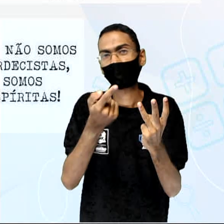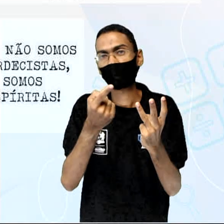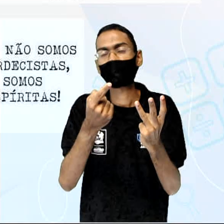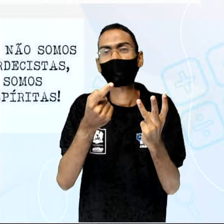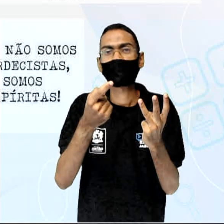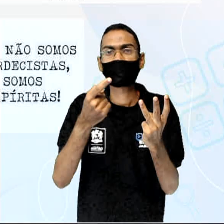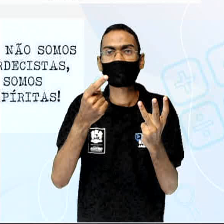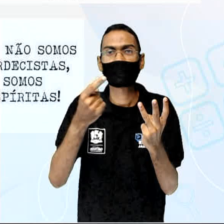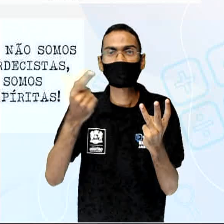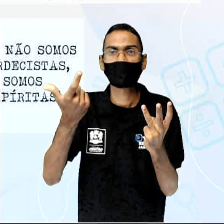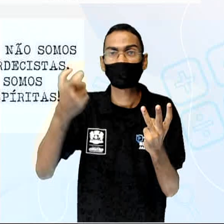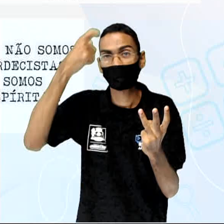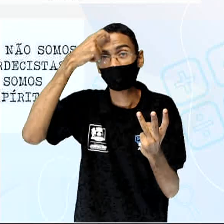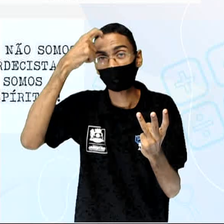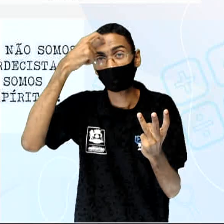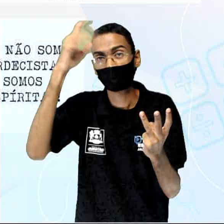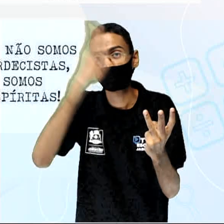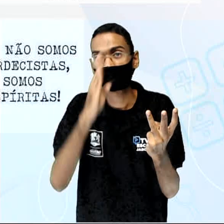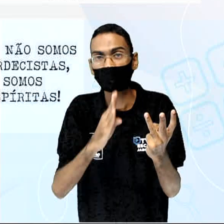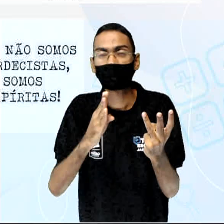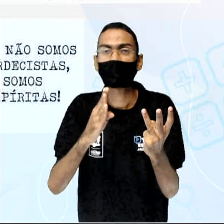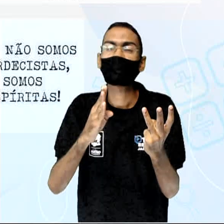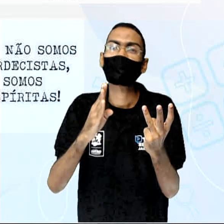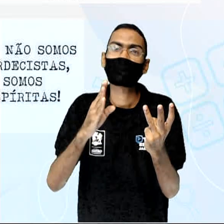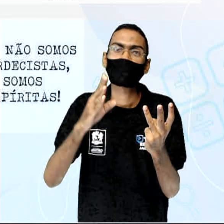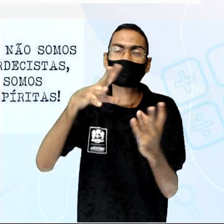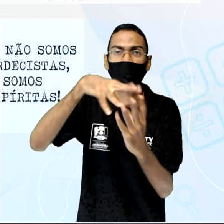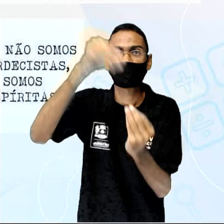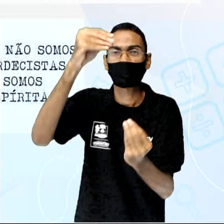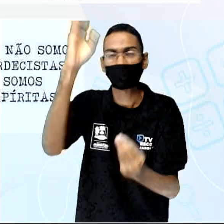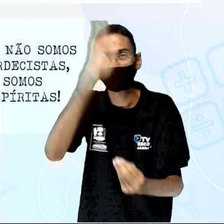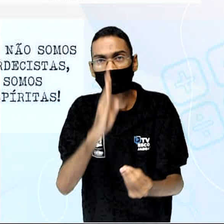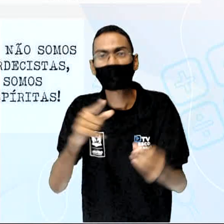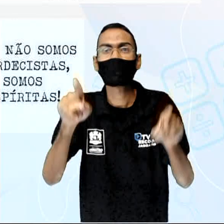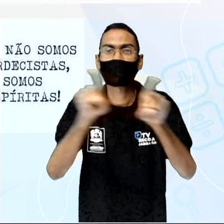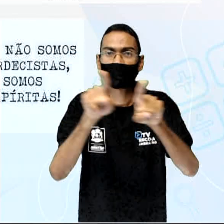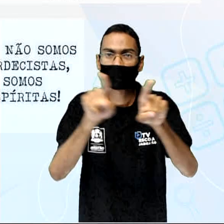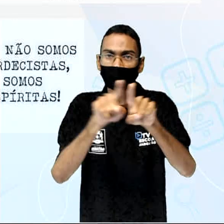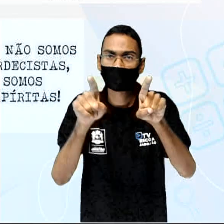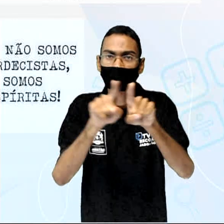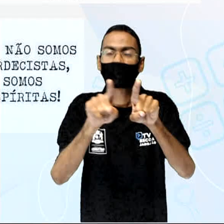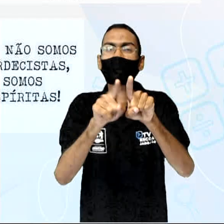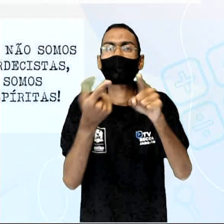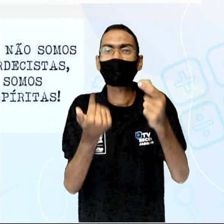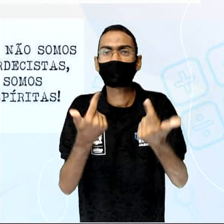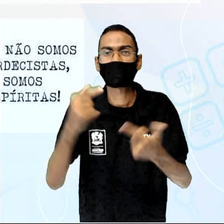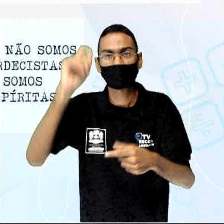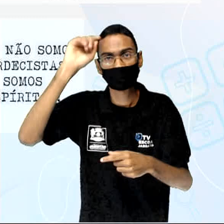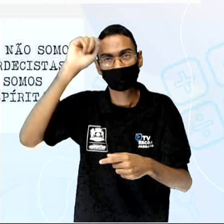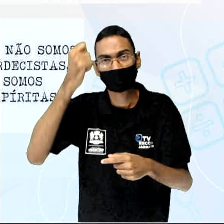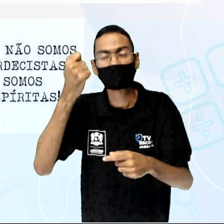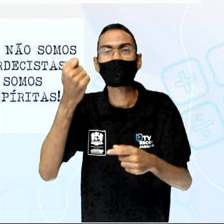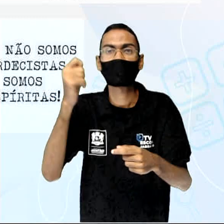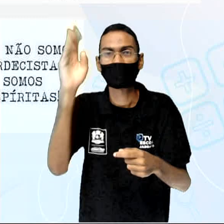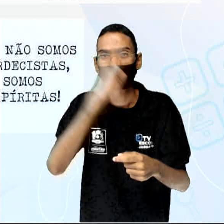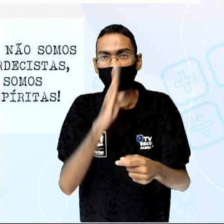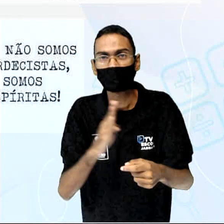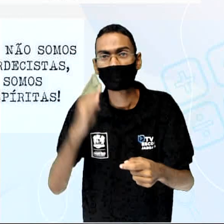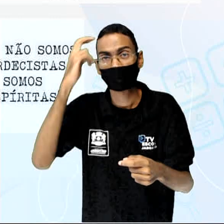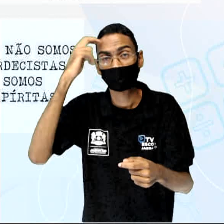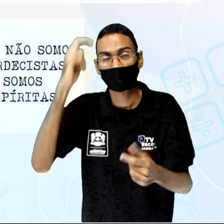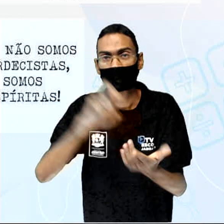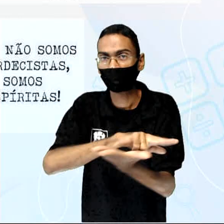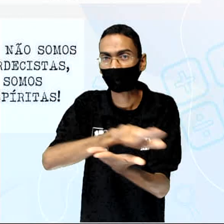da questão espírita brasileira. Então, as religiões afro-brasileiras surgiram após a junção da cultura de